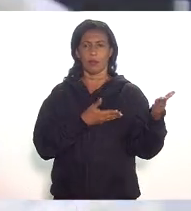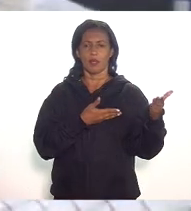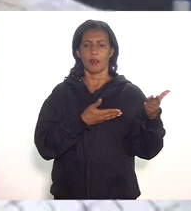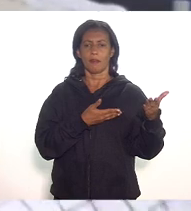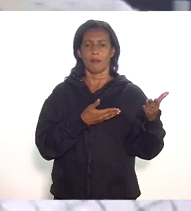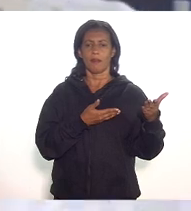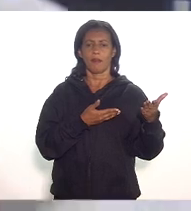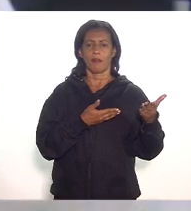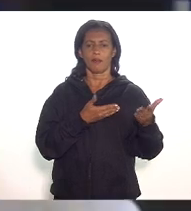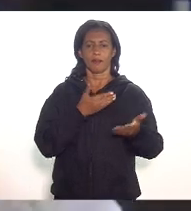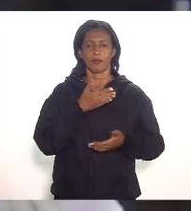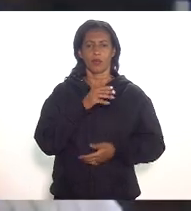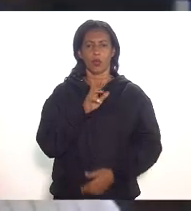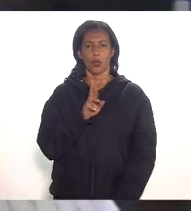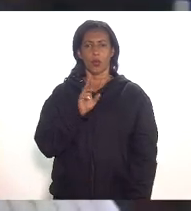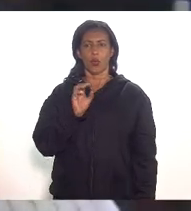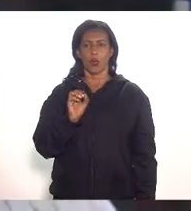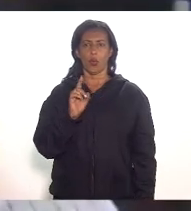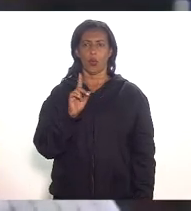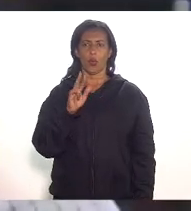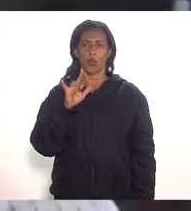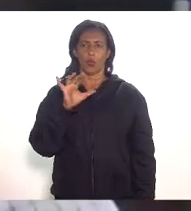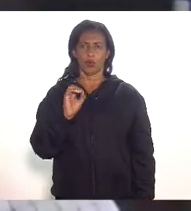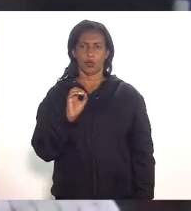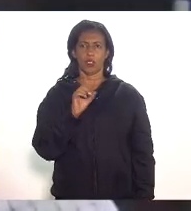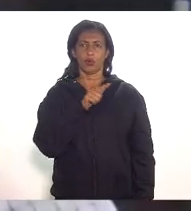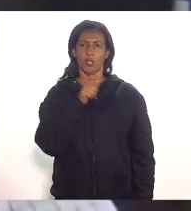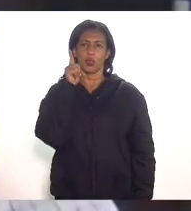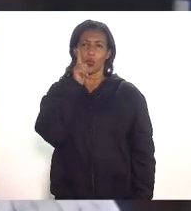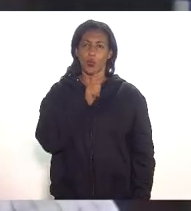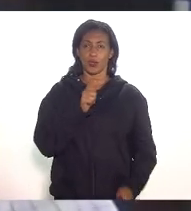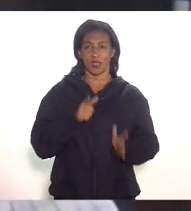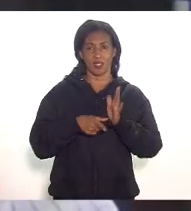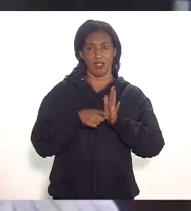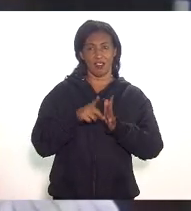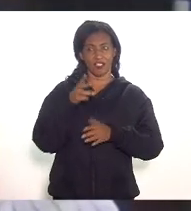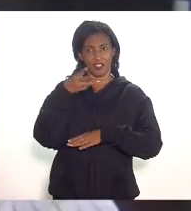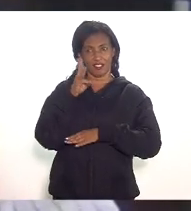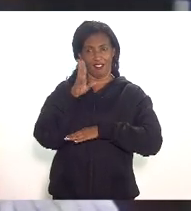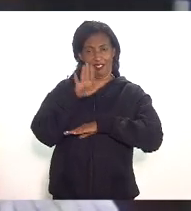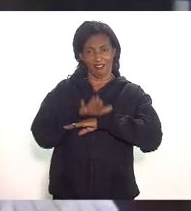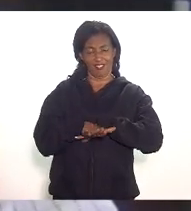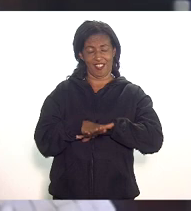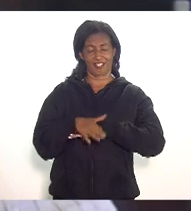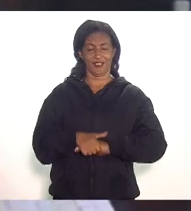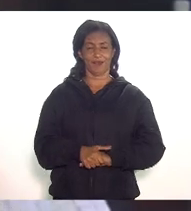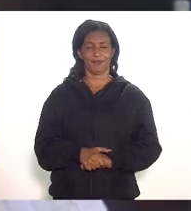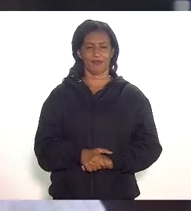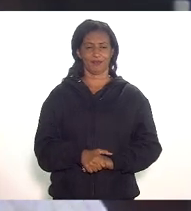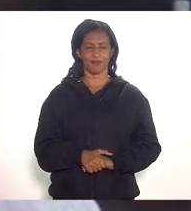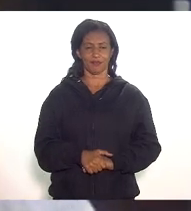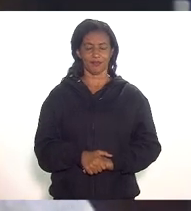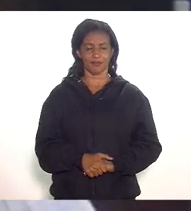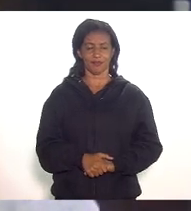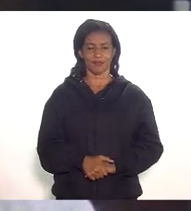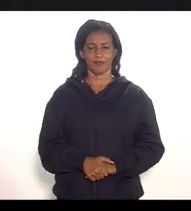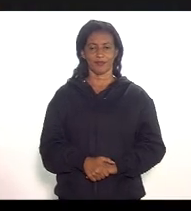Barreto garantindo que a gente consiga terminar antes de três horas doutor Luiz Paulo deputado